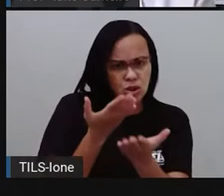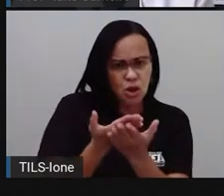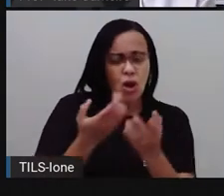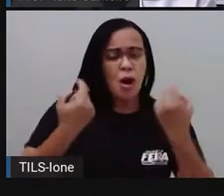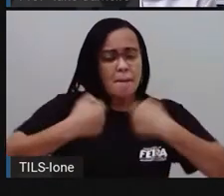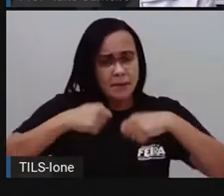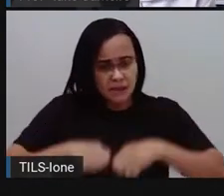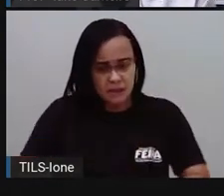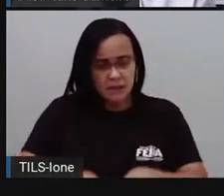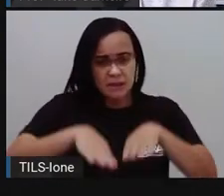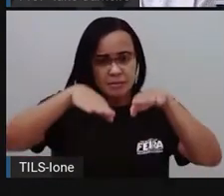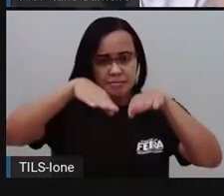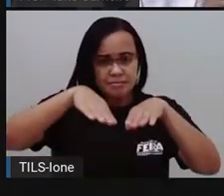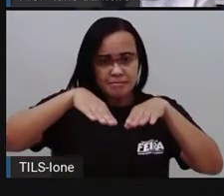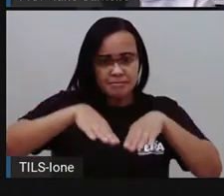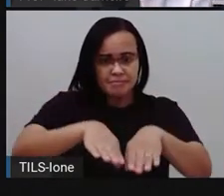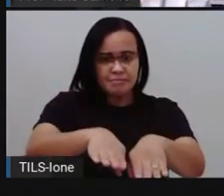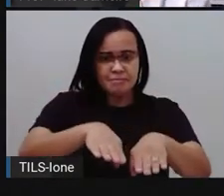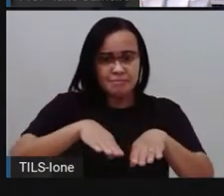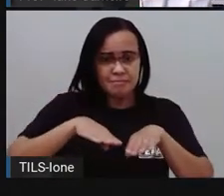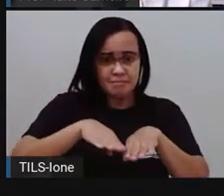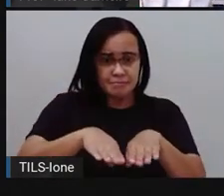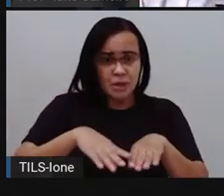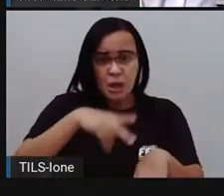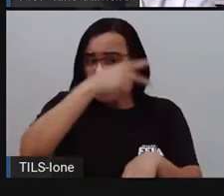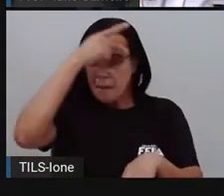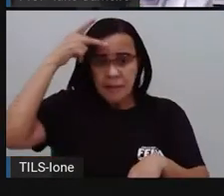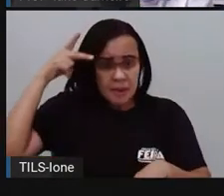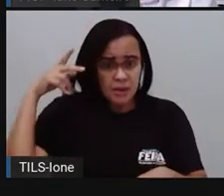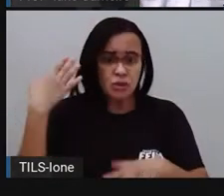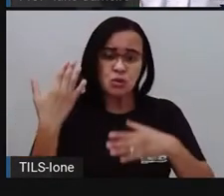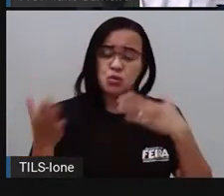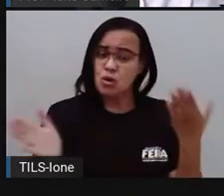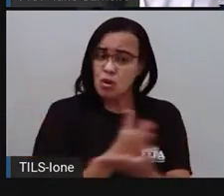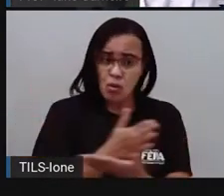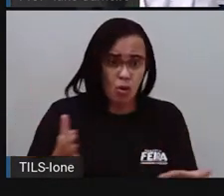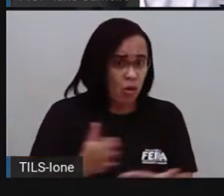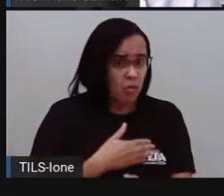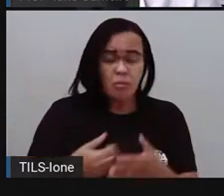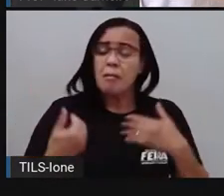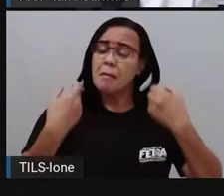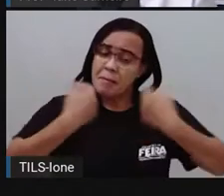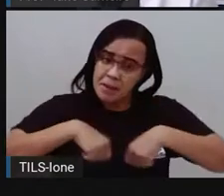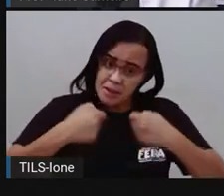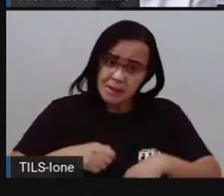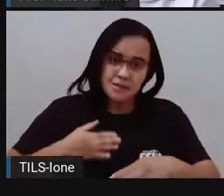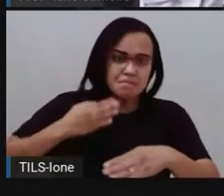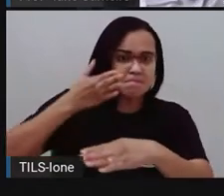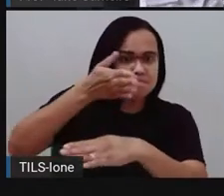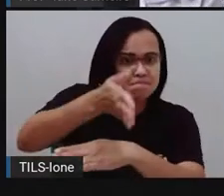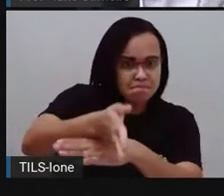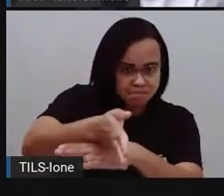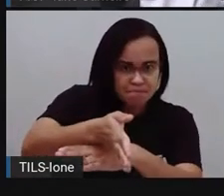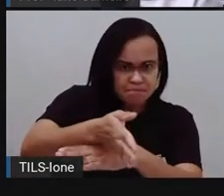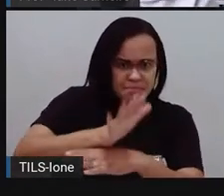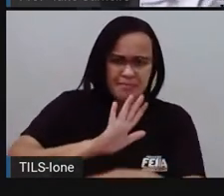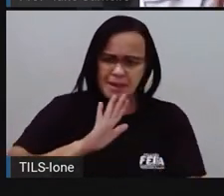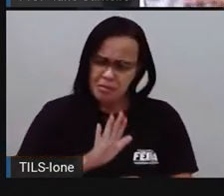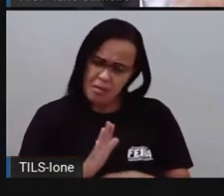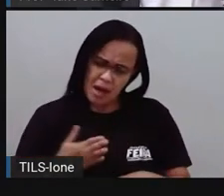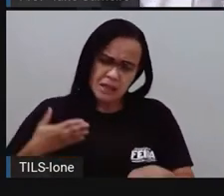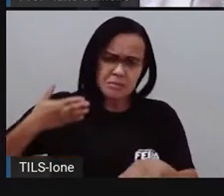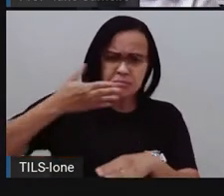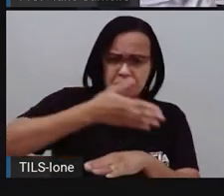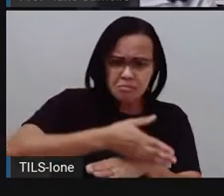acessibilidade, né? Para que todo mundo que chegue lá consiga entrar naquela escola, né? Mas basta entrar na escola? Não,